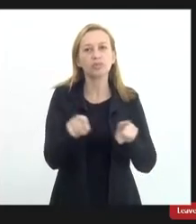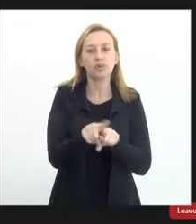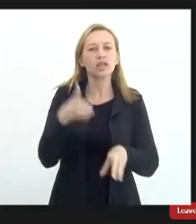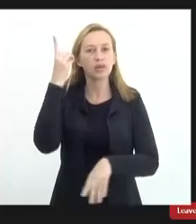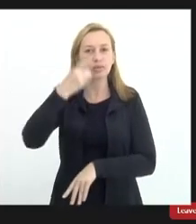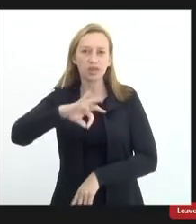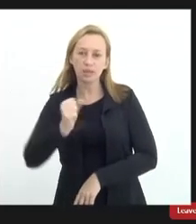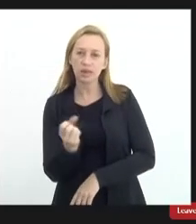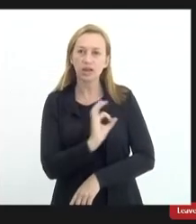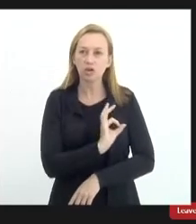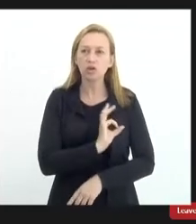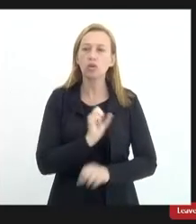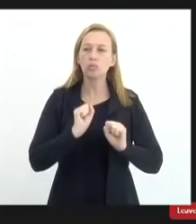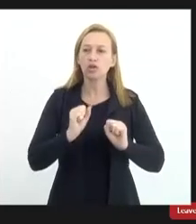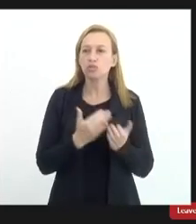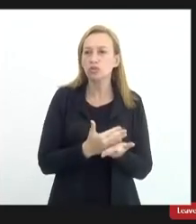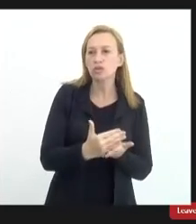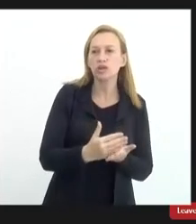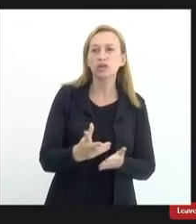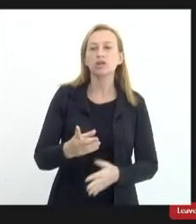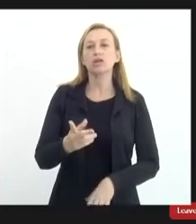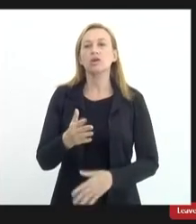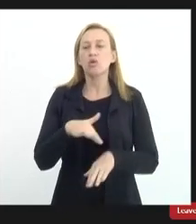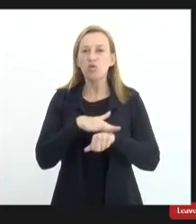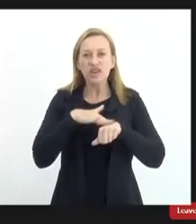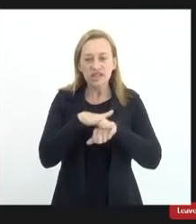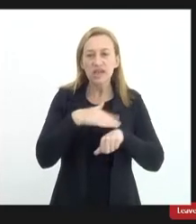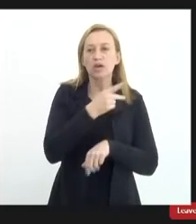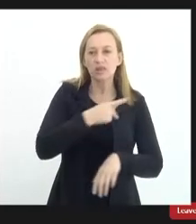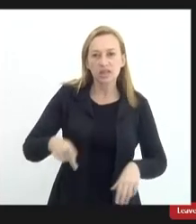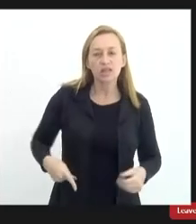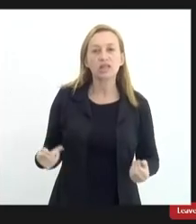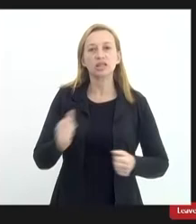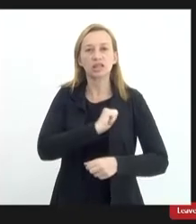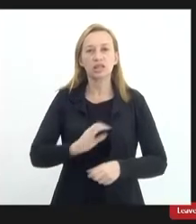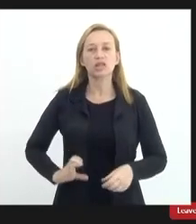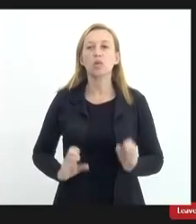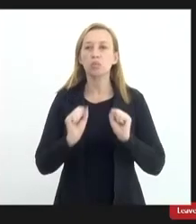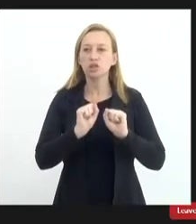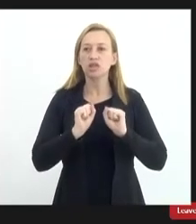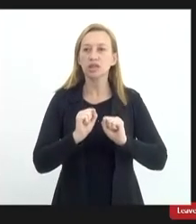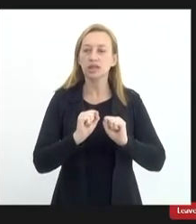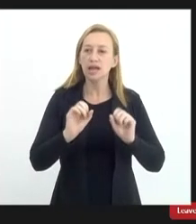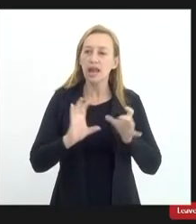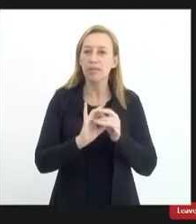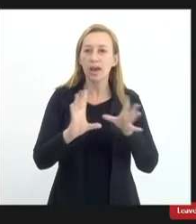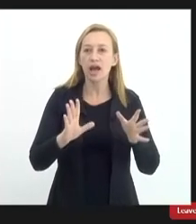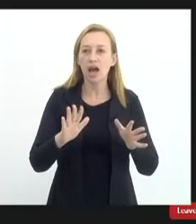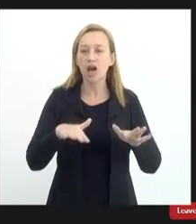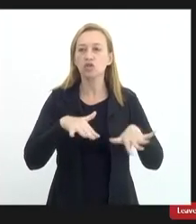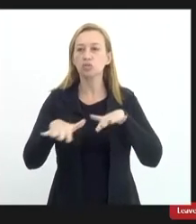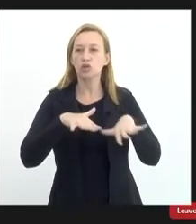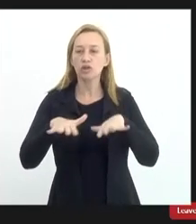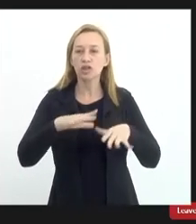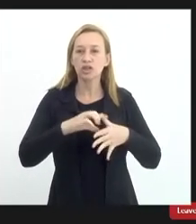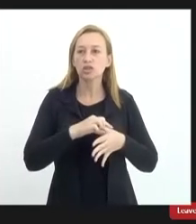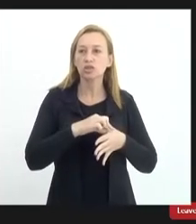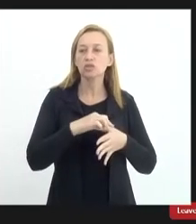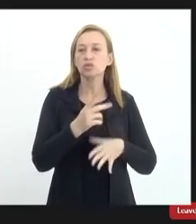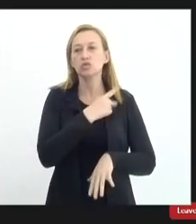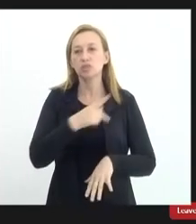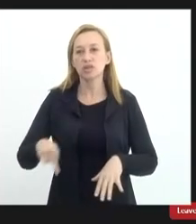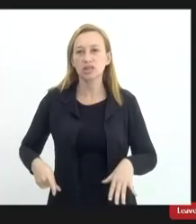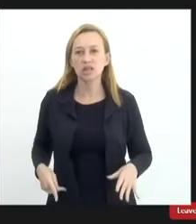Rocha podemos conversar com o presidente André Siciliano se ele não poderia liderar o movimento entre os presidentes das assembleias